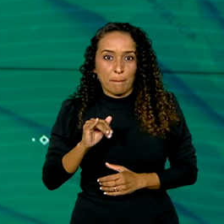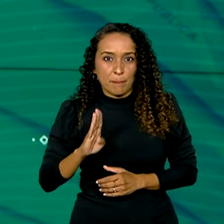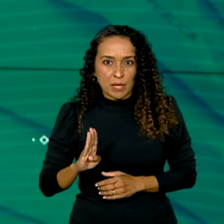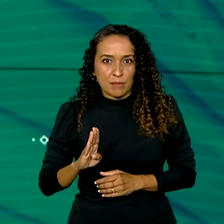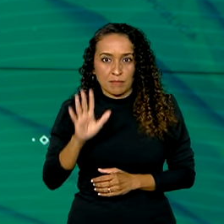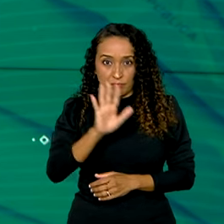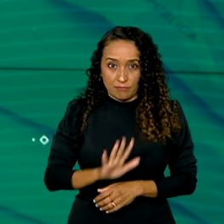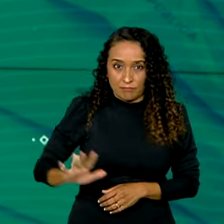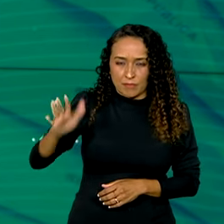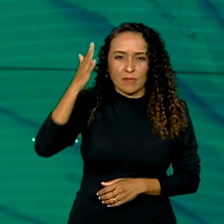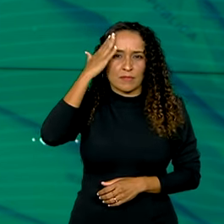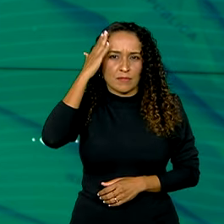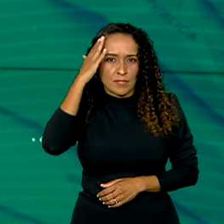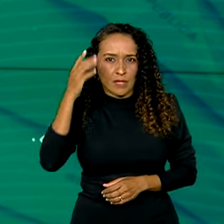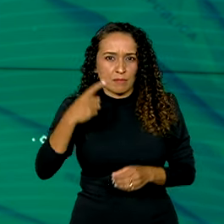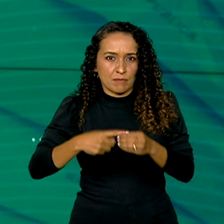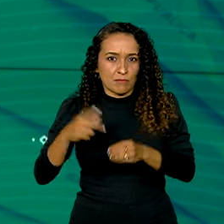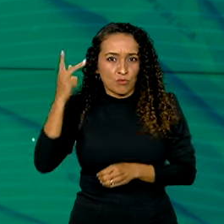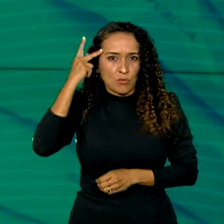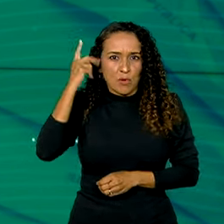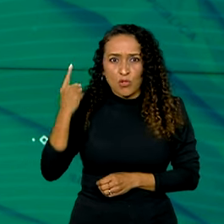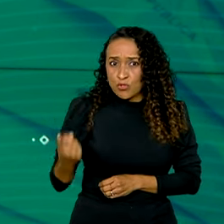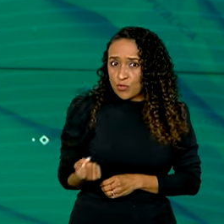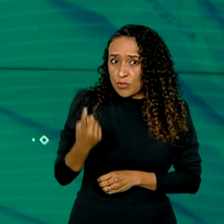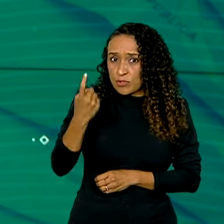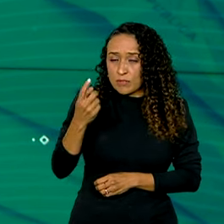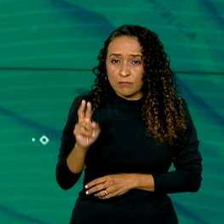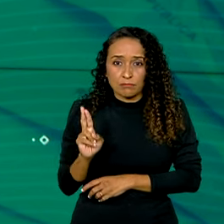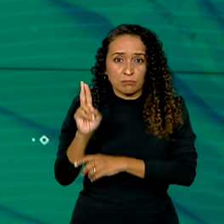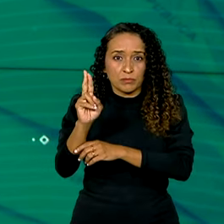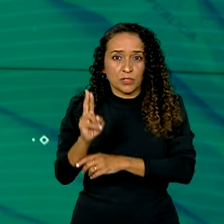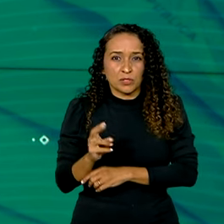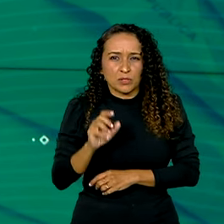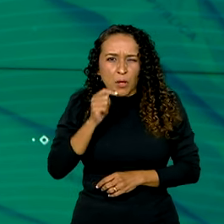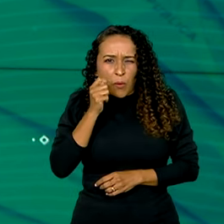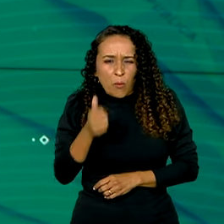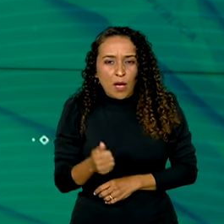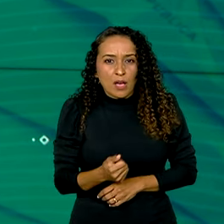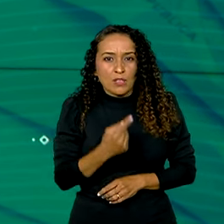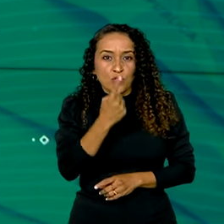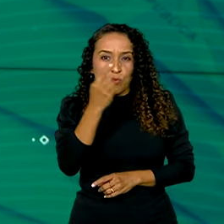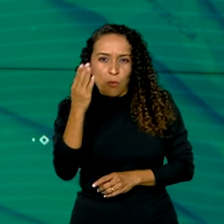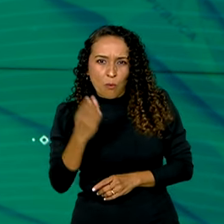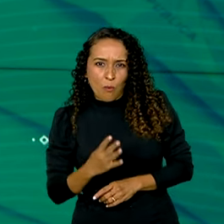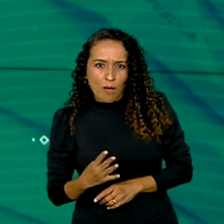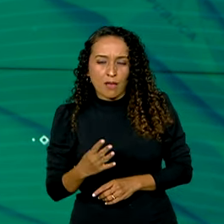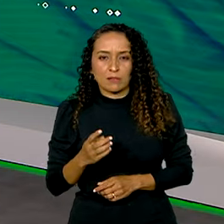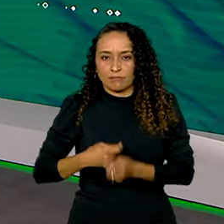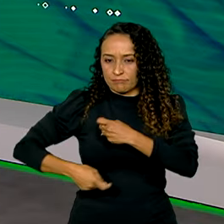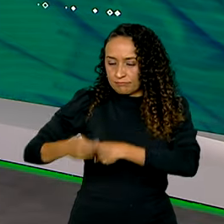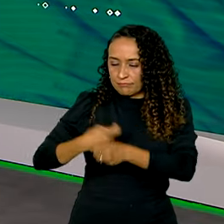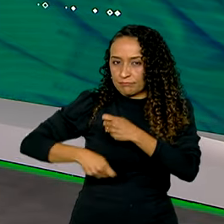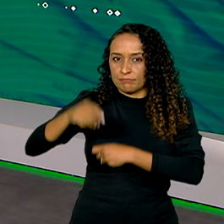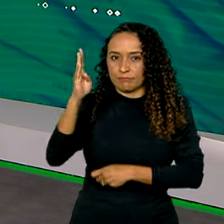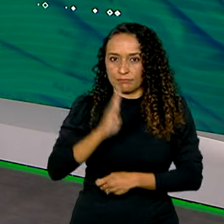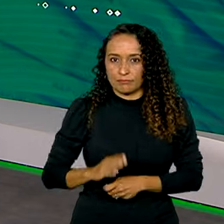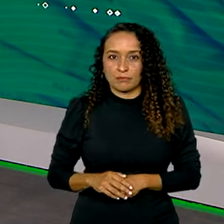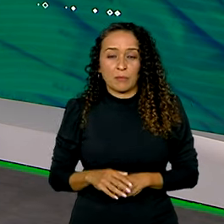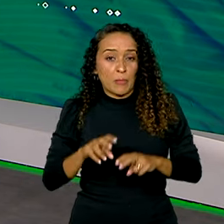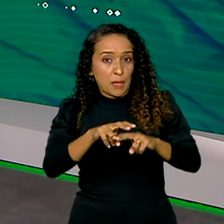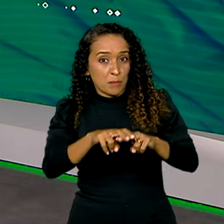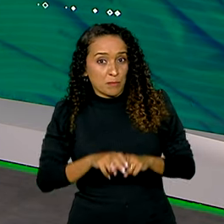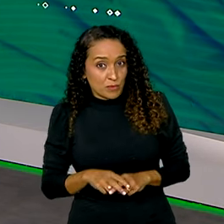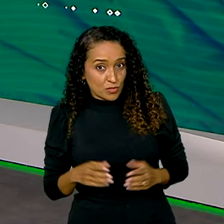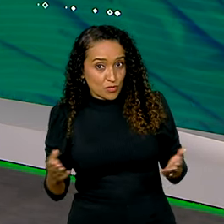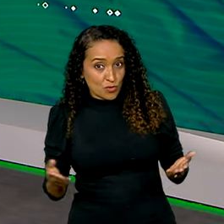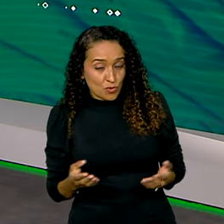sabemos, a cidade de São Paulo sozinha representa quase um quarto da economia brasileira. E é por causa disso que